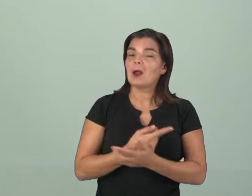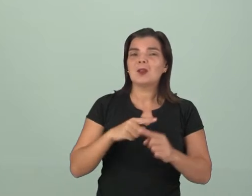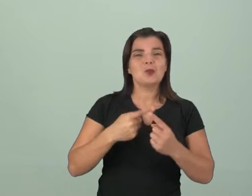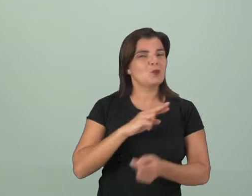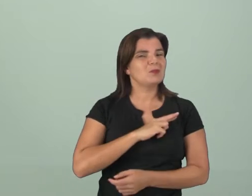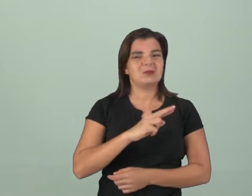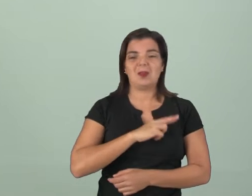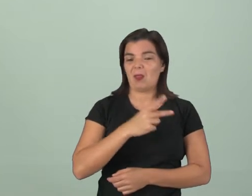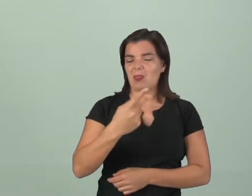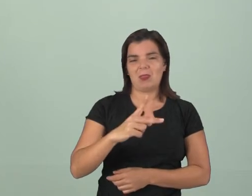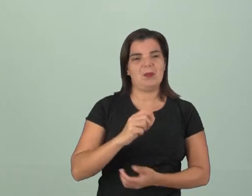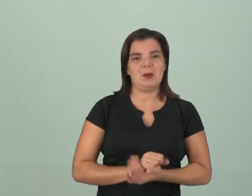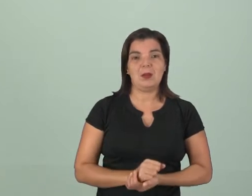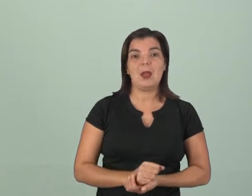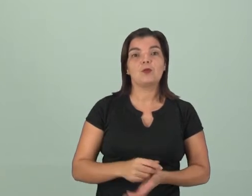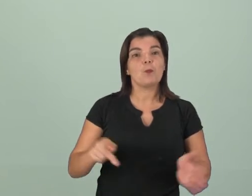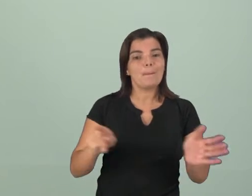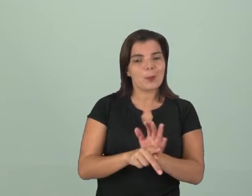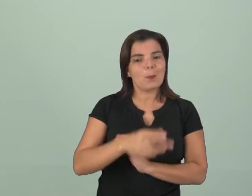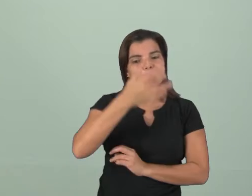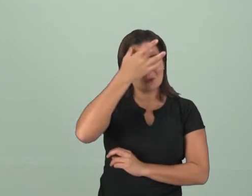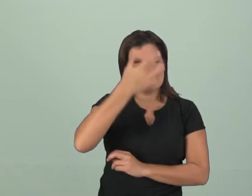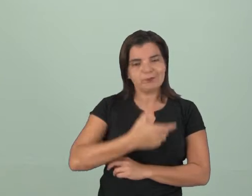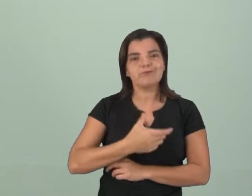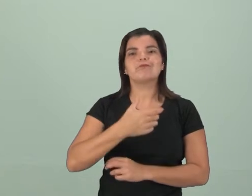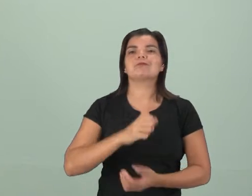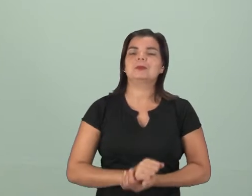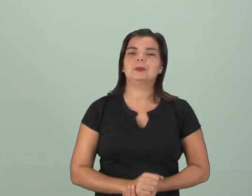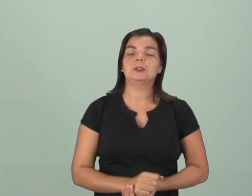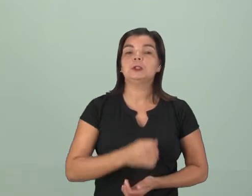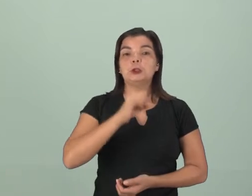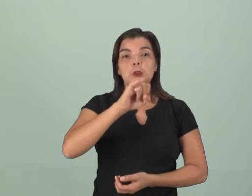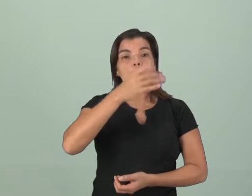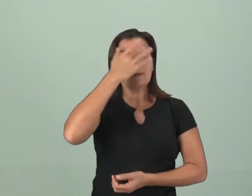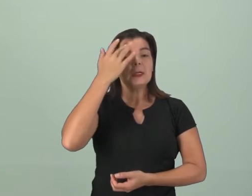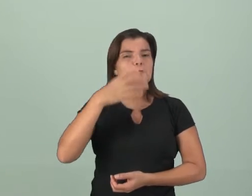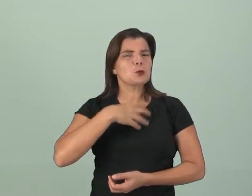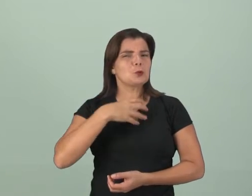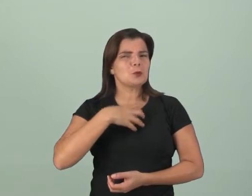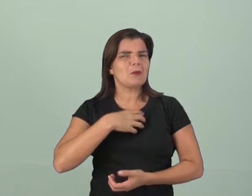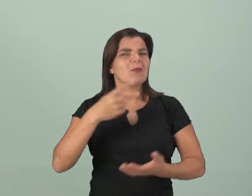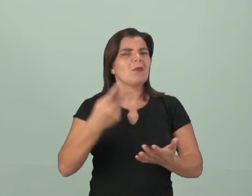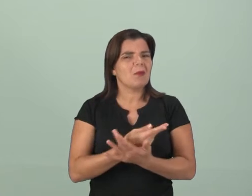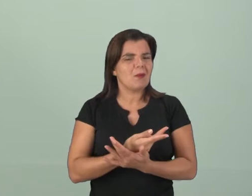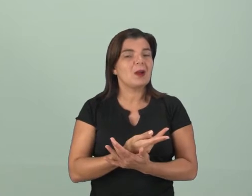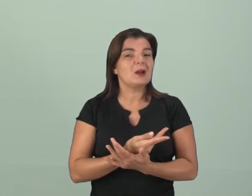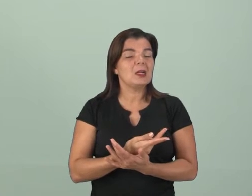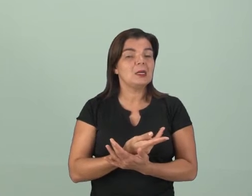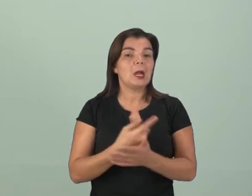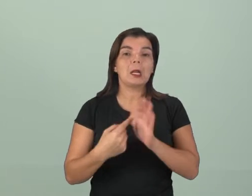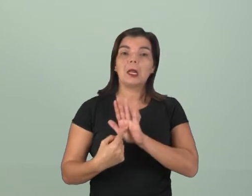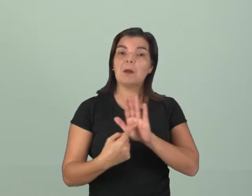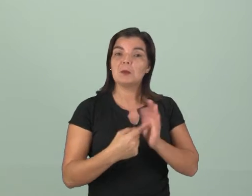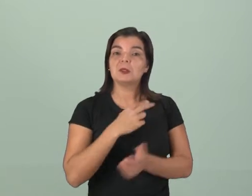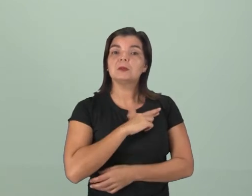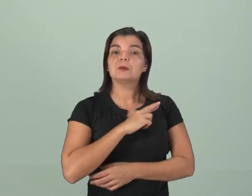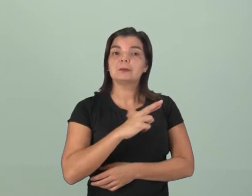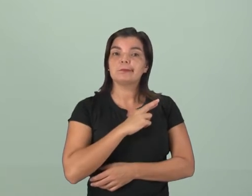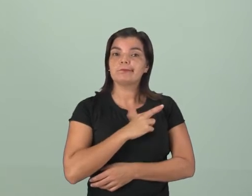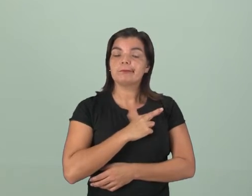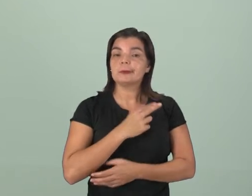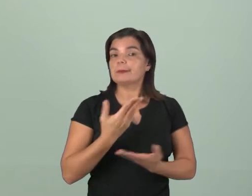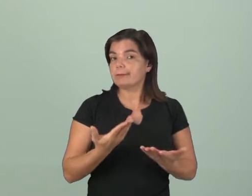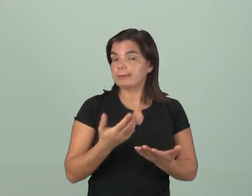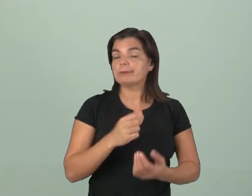é da religião dele. É dele mesmo. Então, às vezes, quando uma pessoa age errado e representa uma religião,